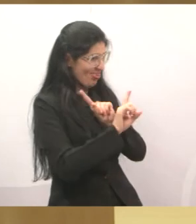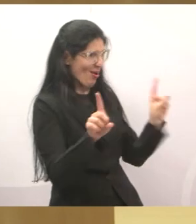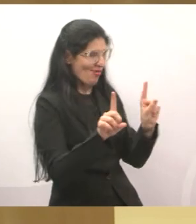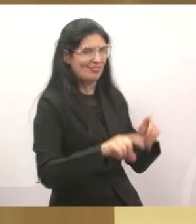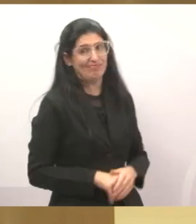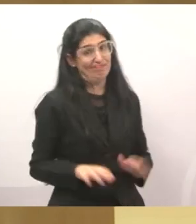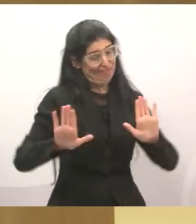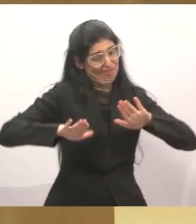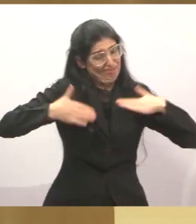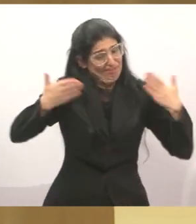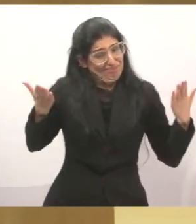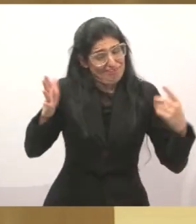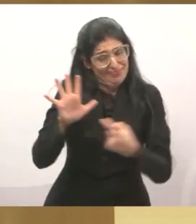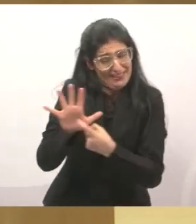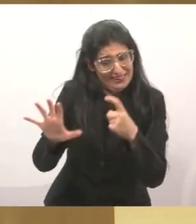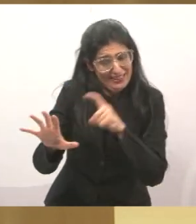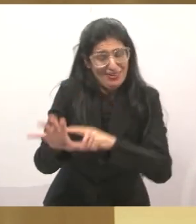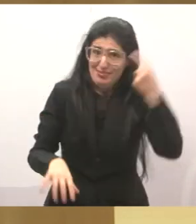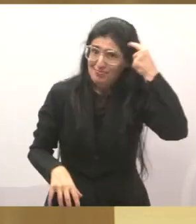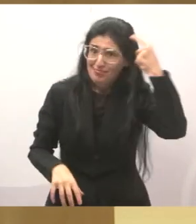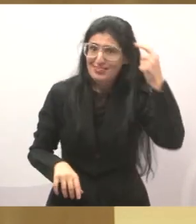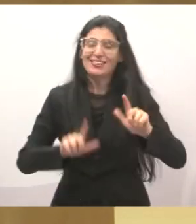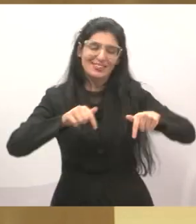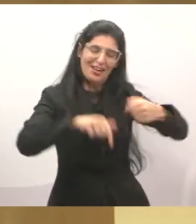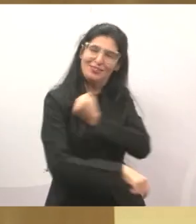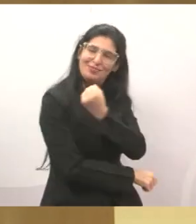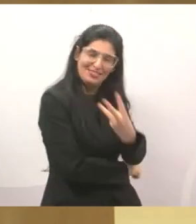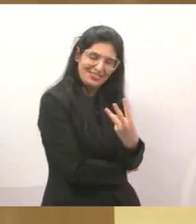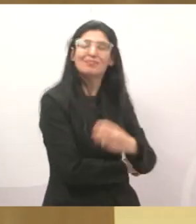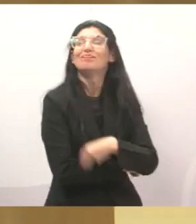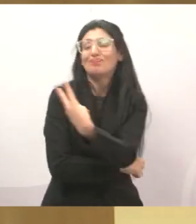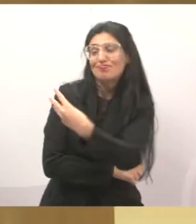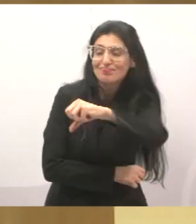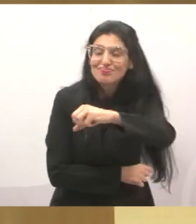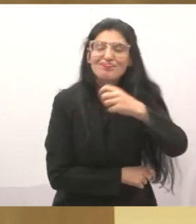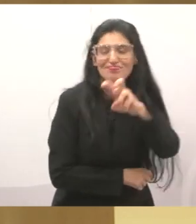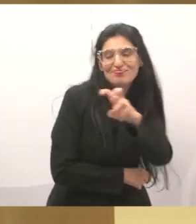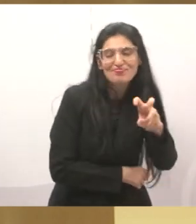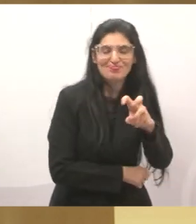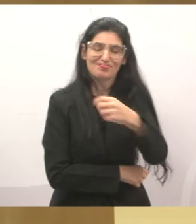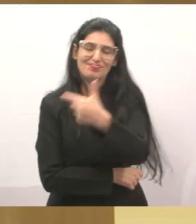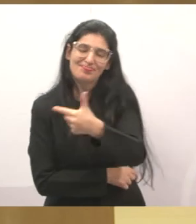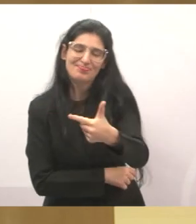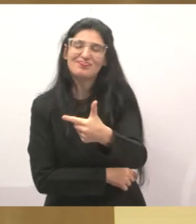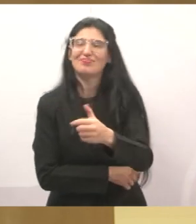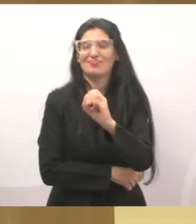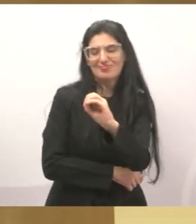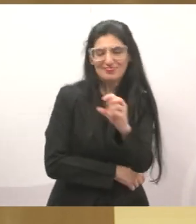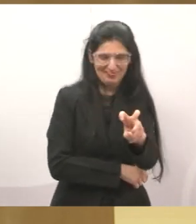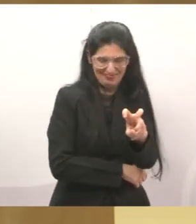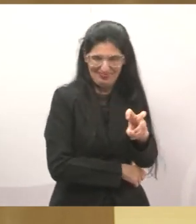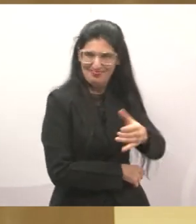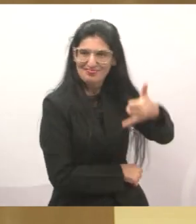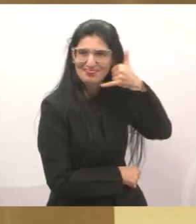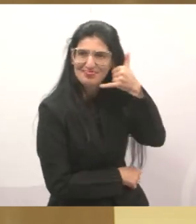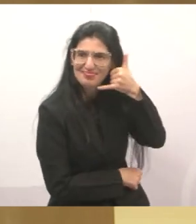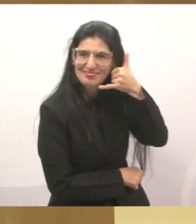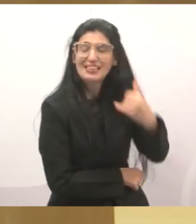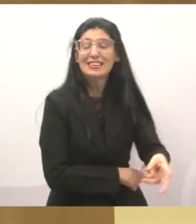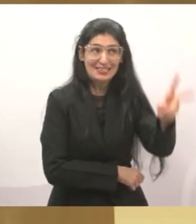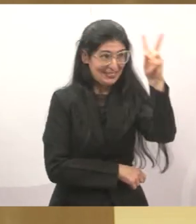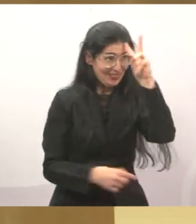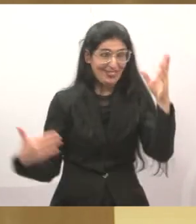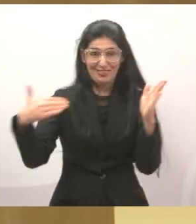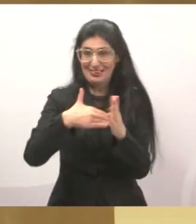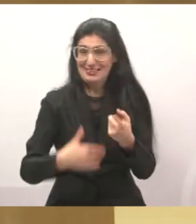Não, não é? Nós somos no gabinete 3, nosso telefone é 3955-2205. Estamos lá de segunda